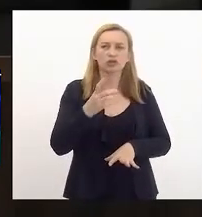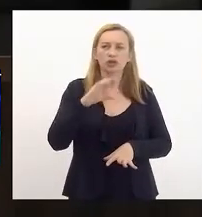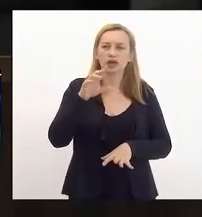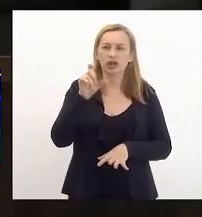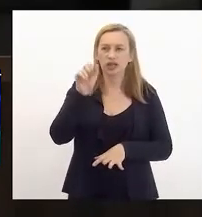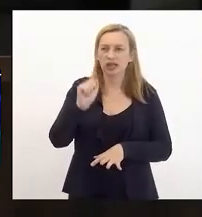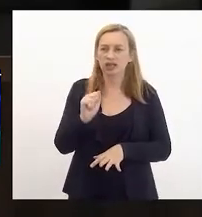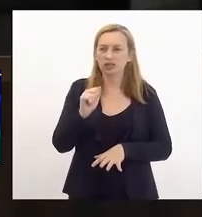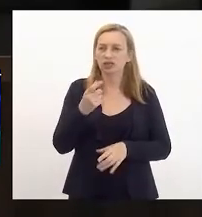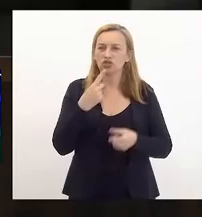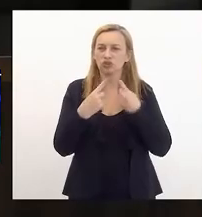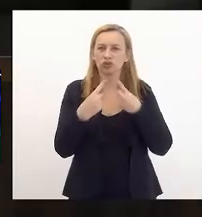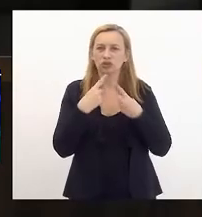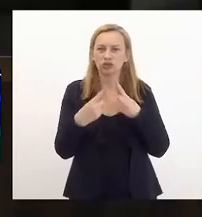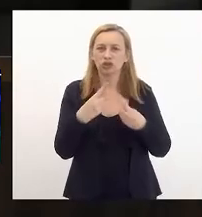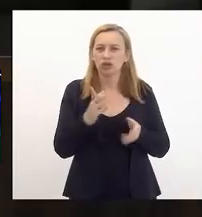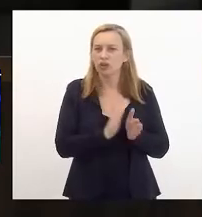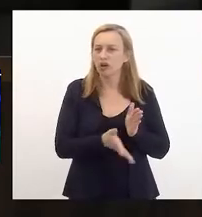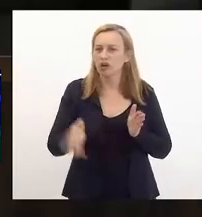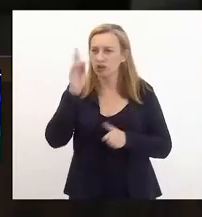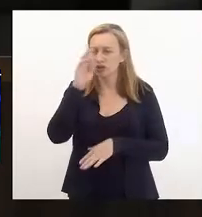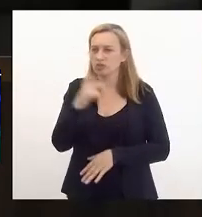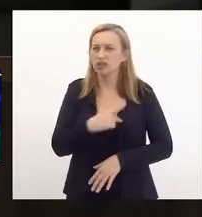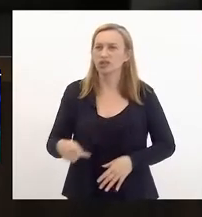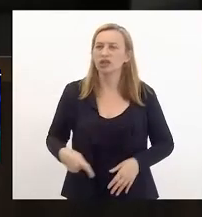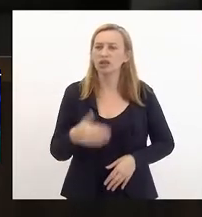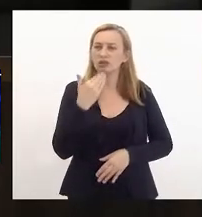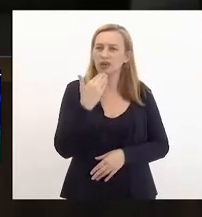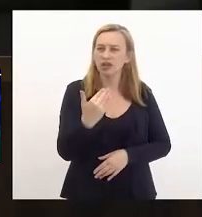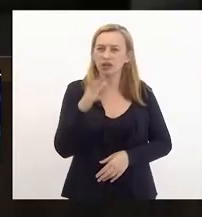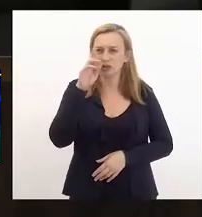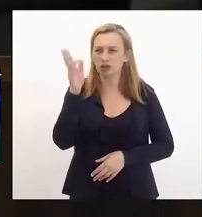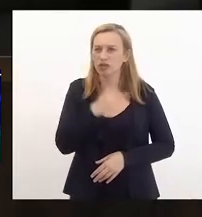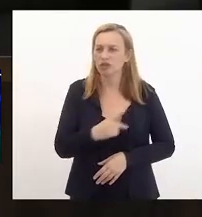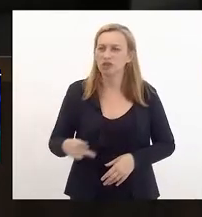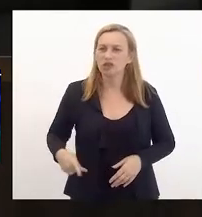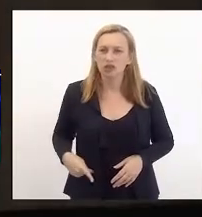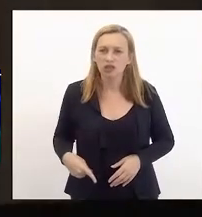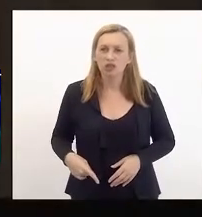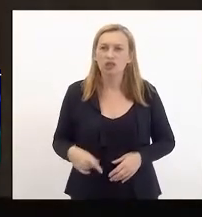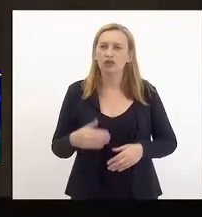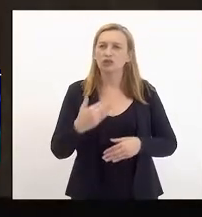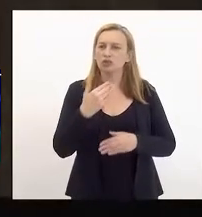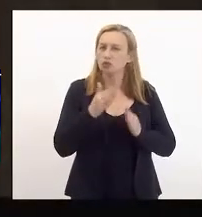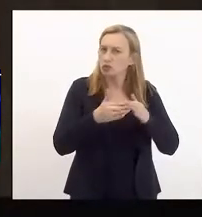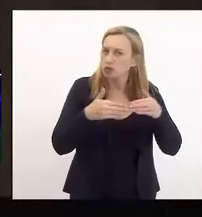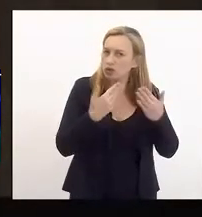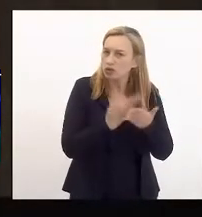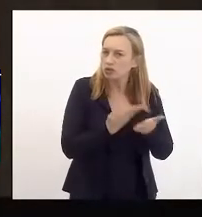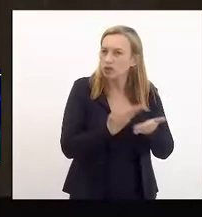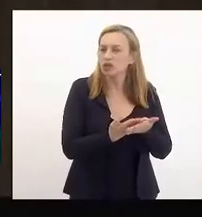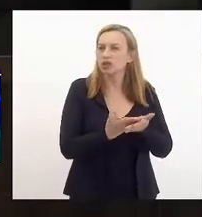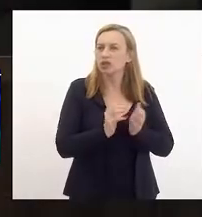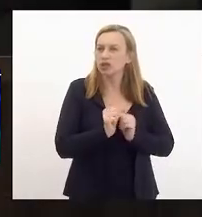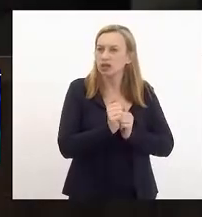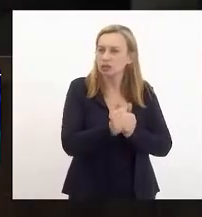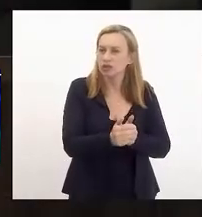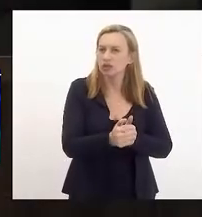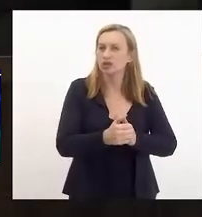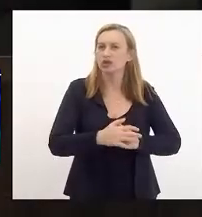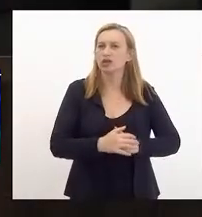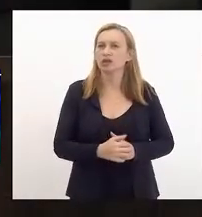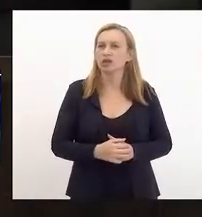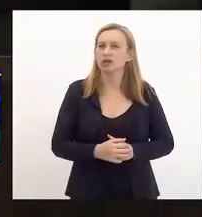discussão. Pela ordem, presidente. Gostaria de solicitar a vossa excelência. Fiz o requerimento, encamei... Um instante só, deputado.